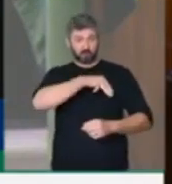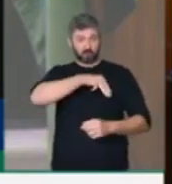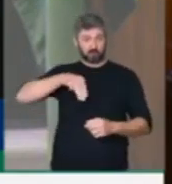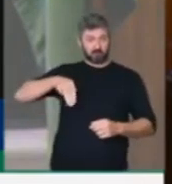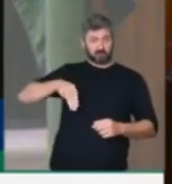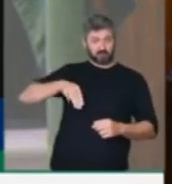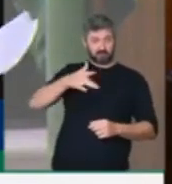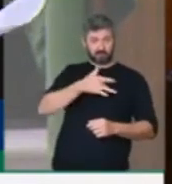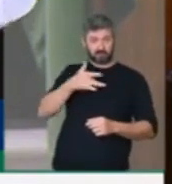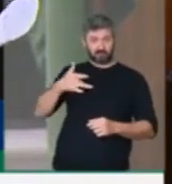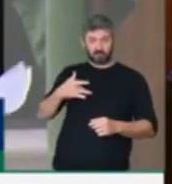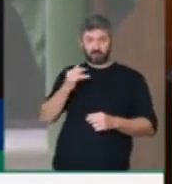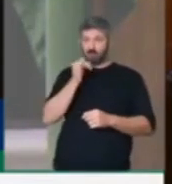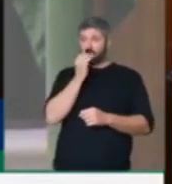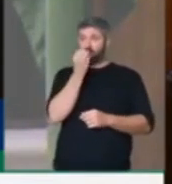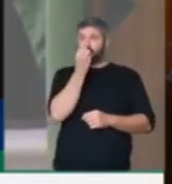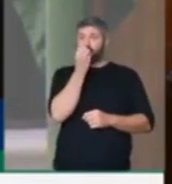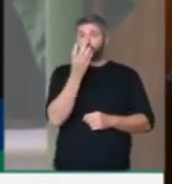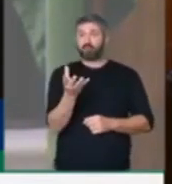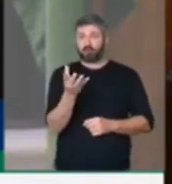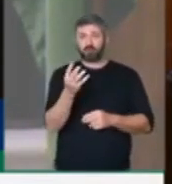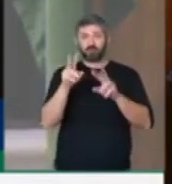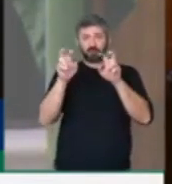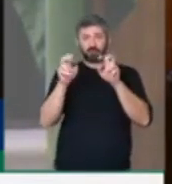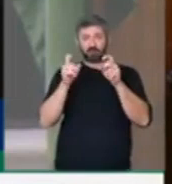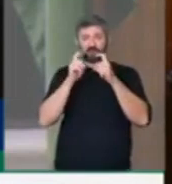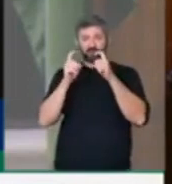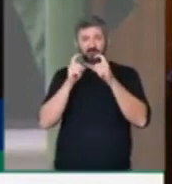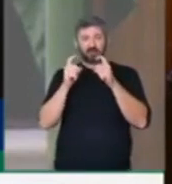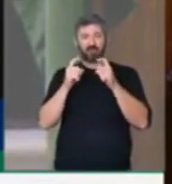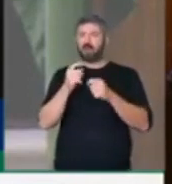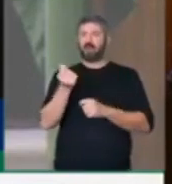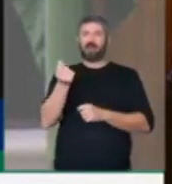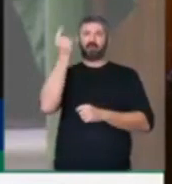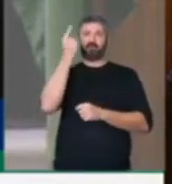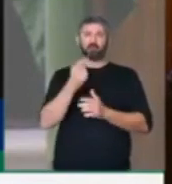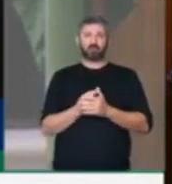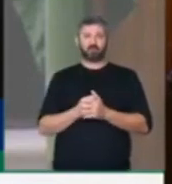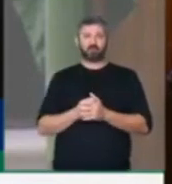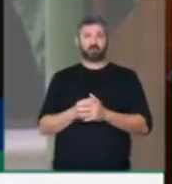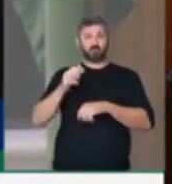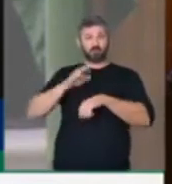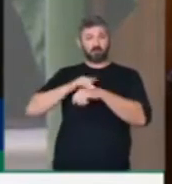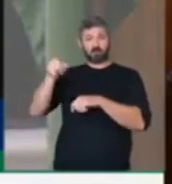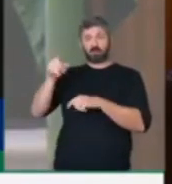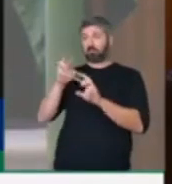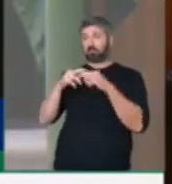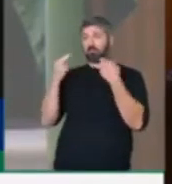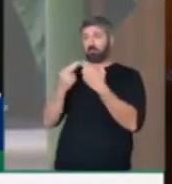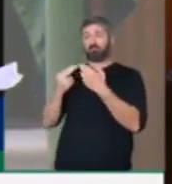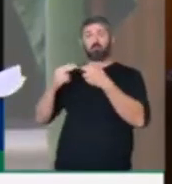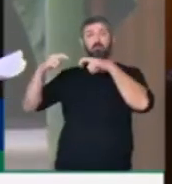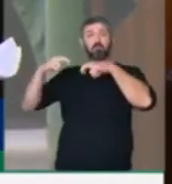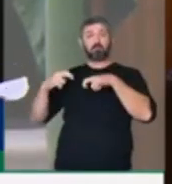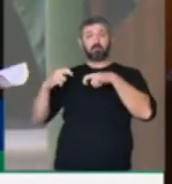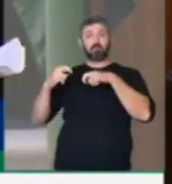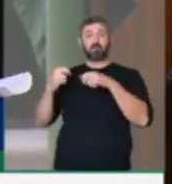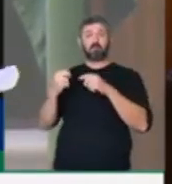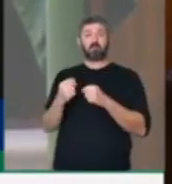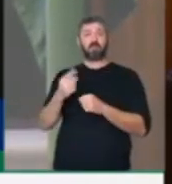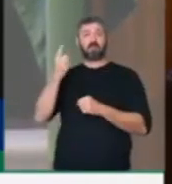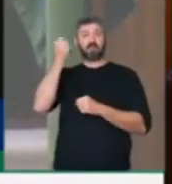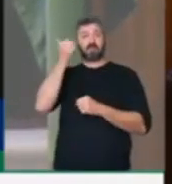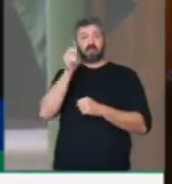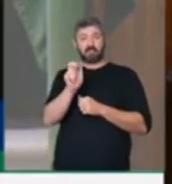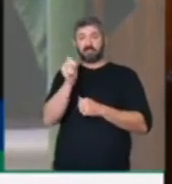informação que, do ponto de vista de gestão, é um absurdo, que ele se encontrava, Pazuello, de cada 15